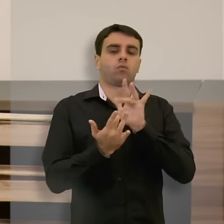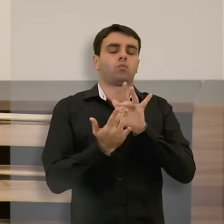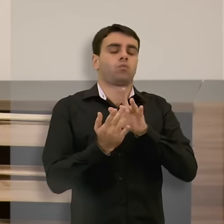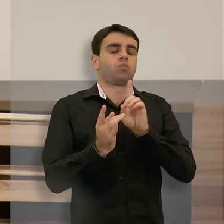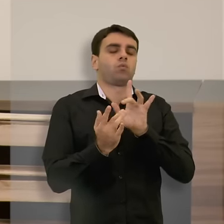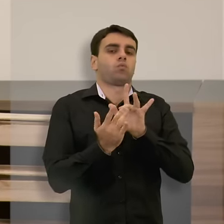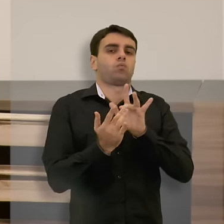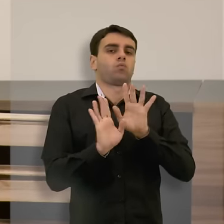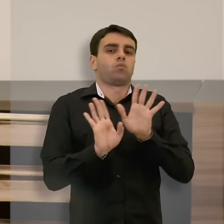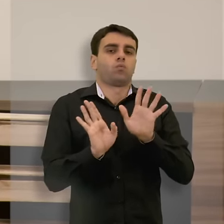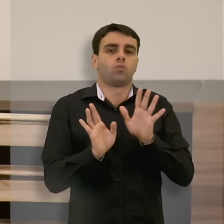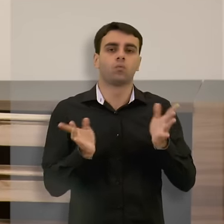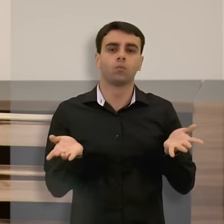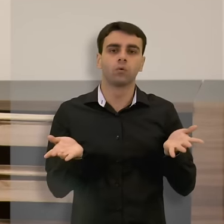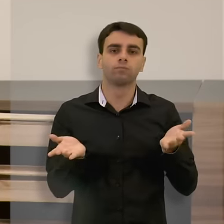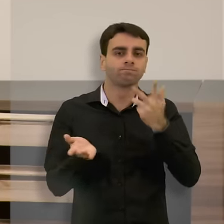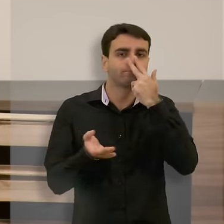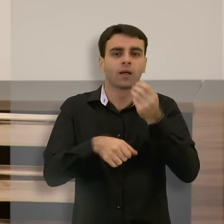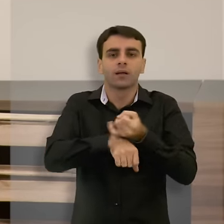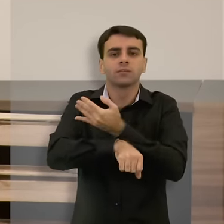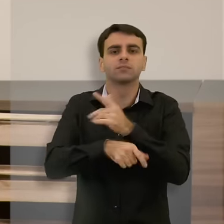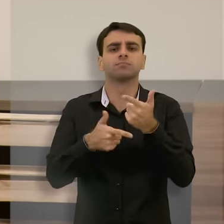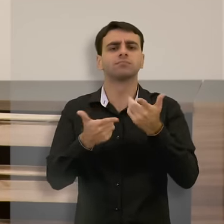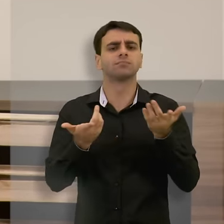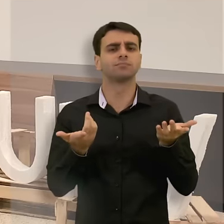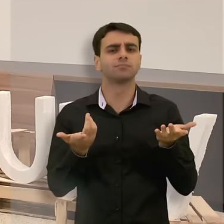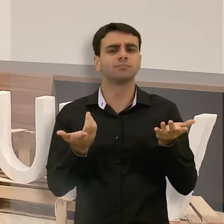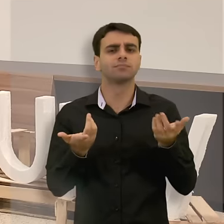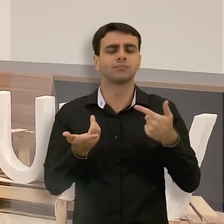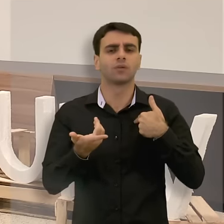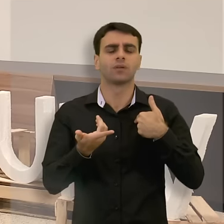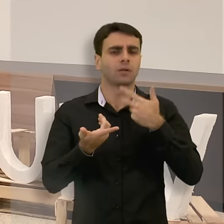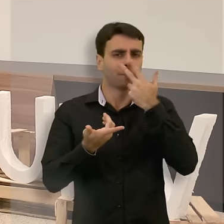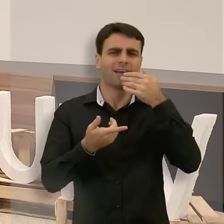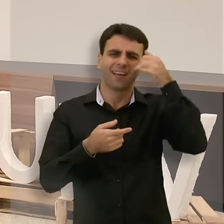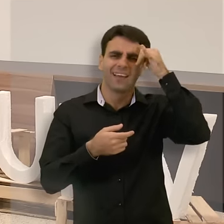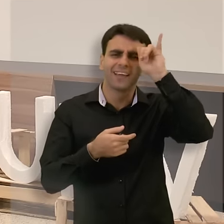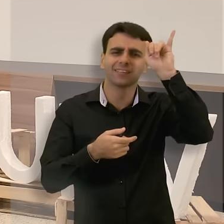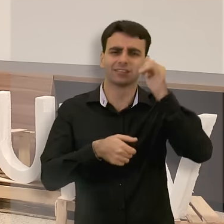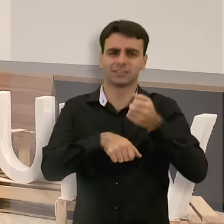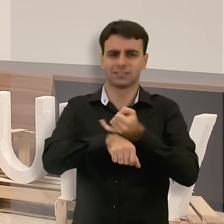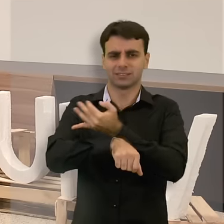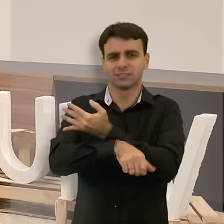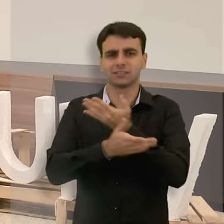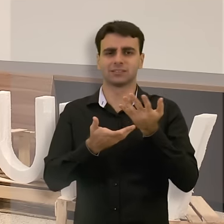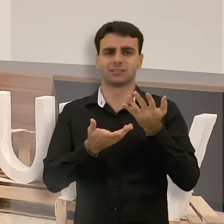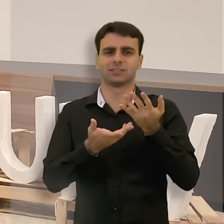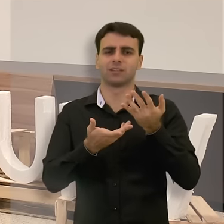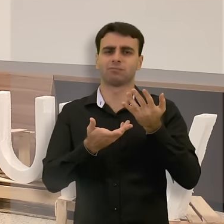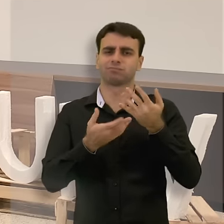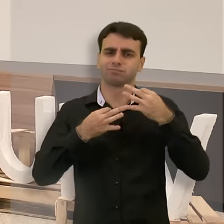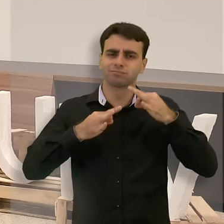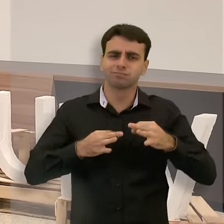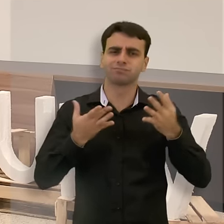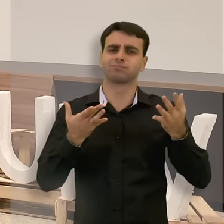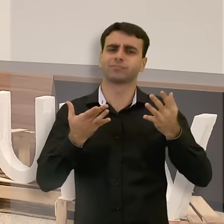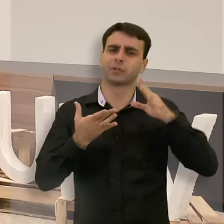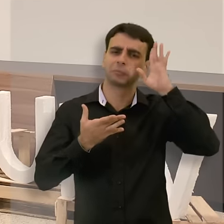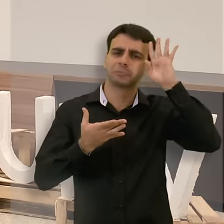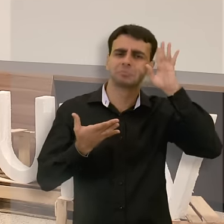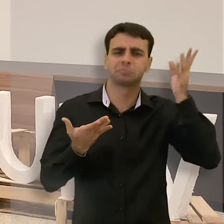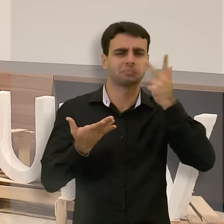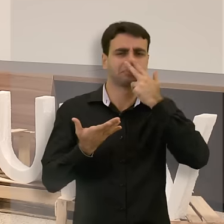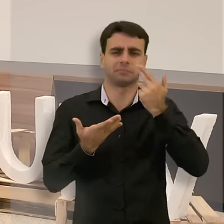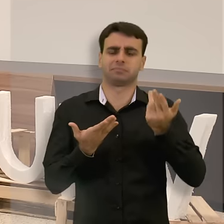como humanos as nossas emoções, a forma como nós levamos a vida, os nossos valores, os nossos sonhos.